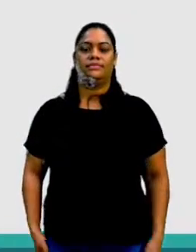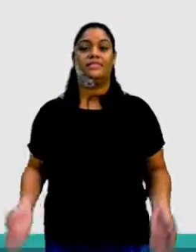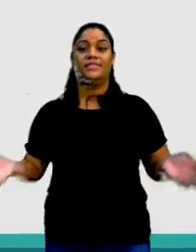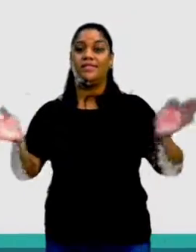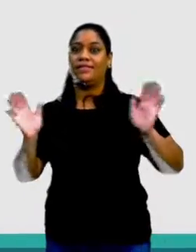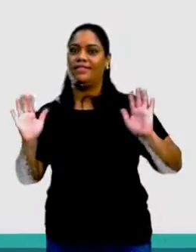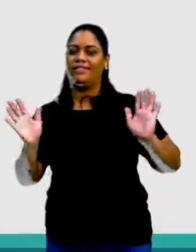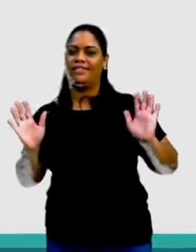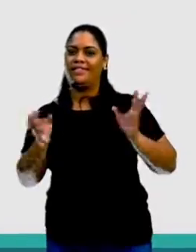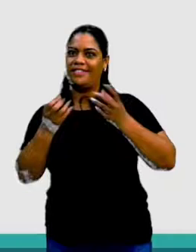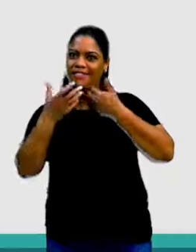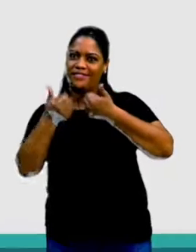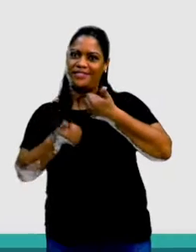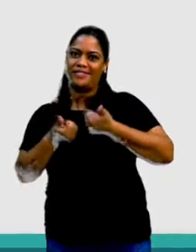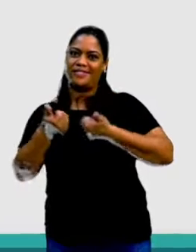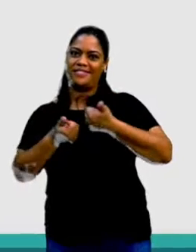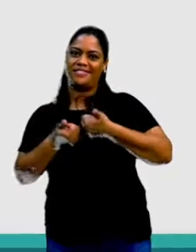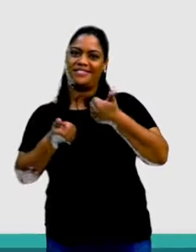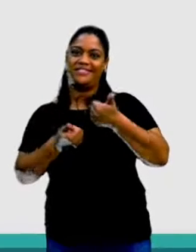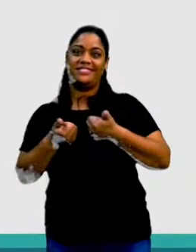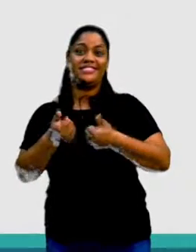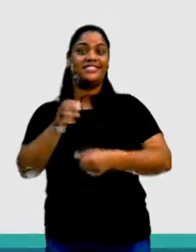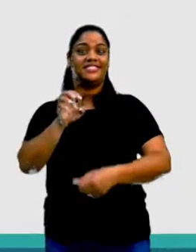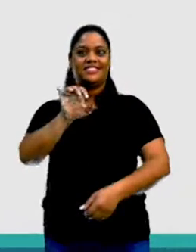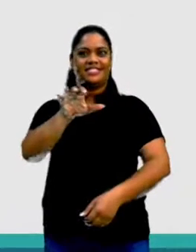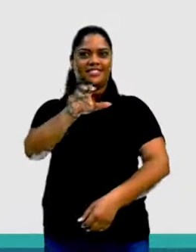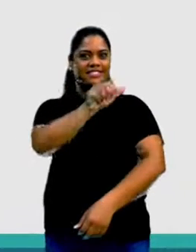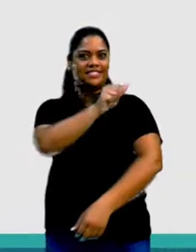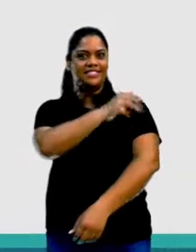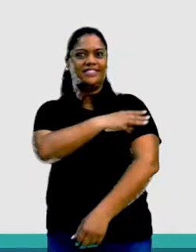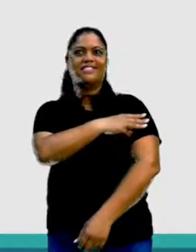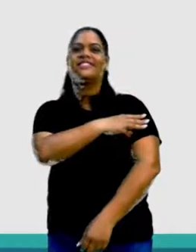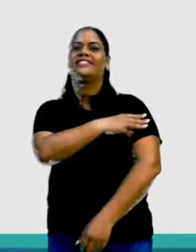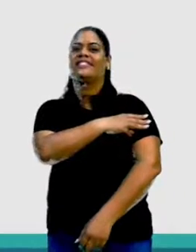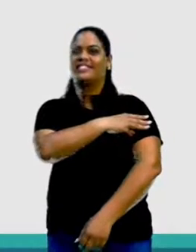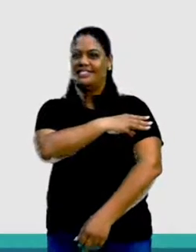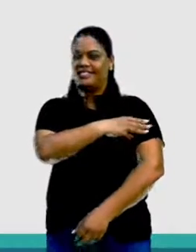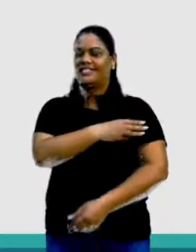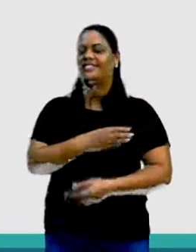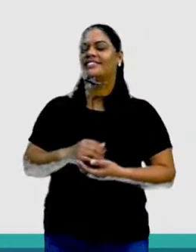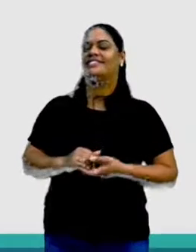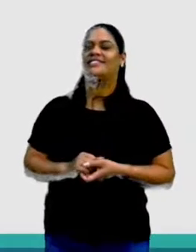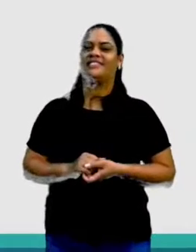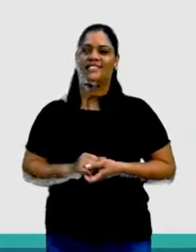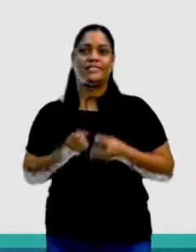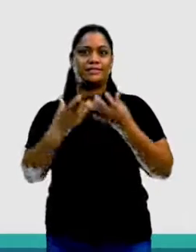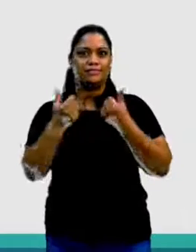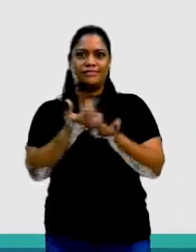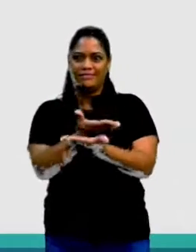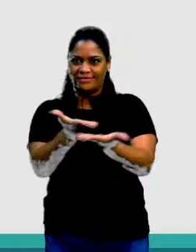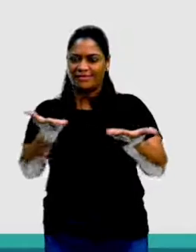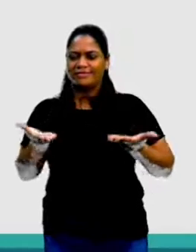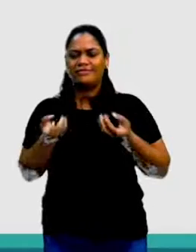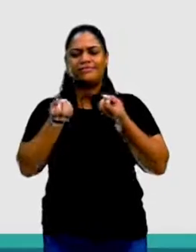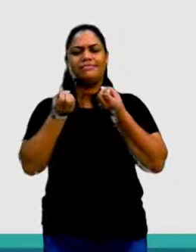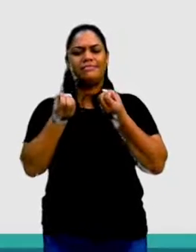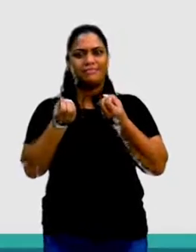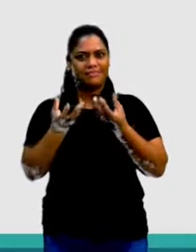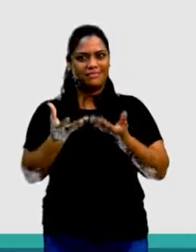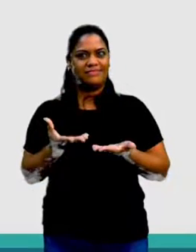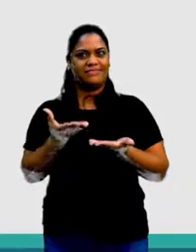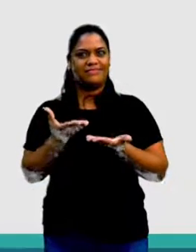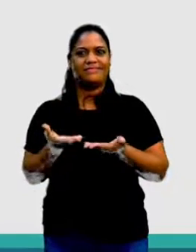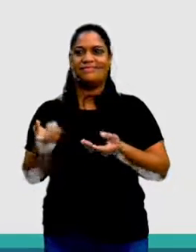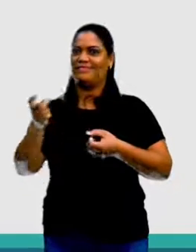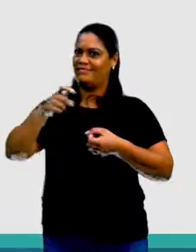Oi, tudo bem, Eja3? Como é que vocês estão? Pois é, um prazer rever vocês e agora,